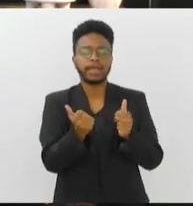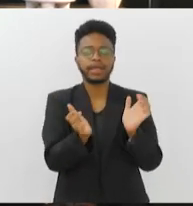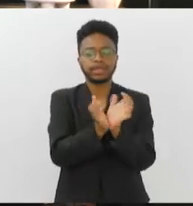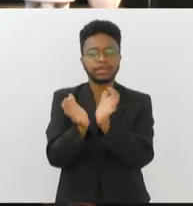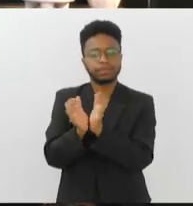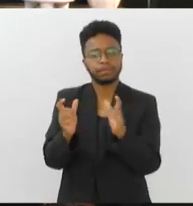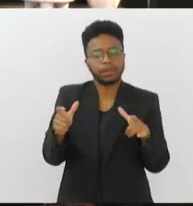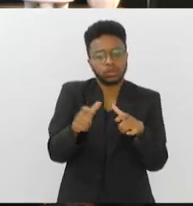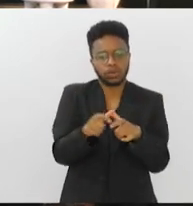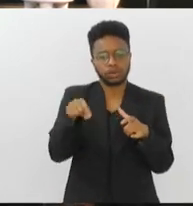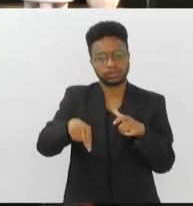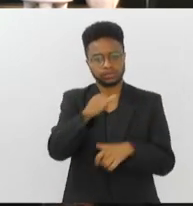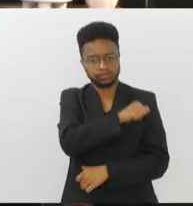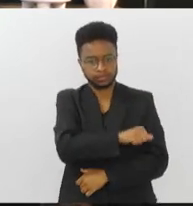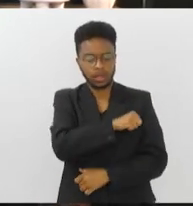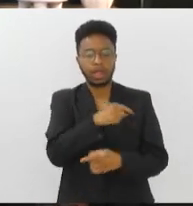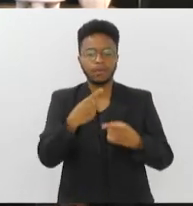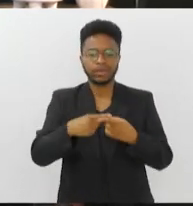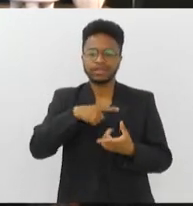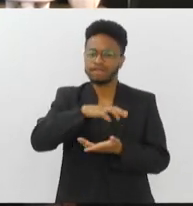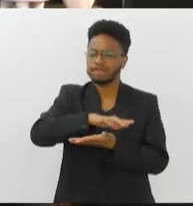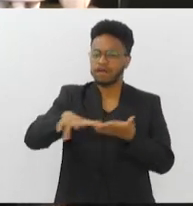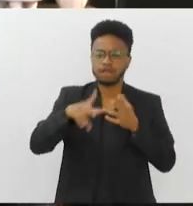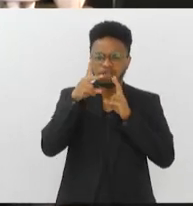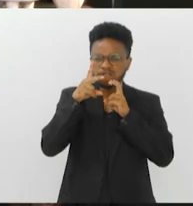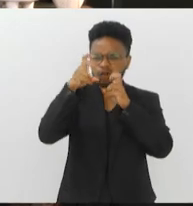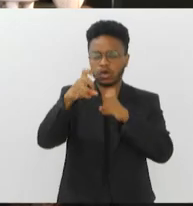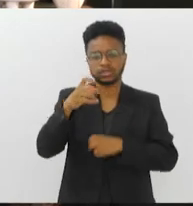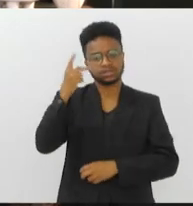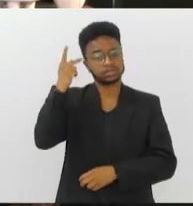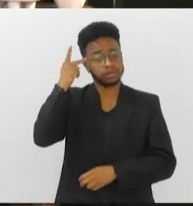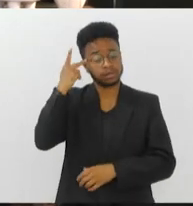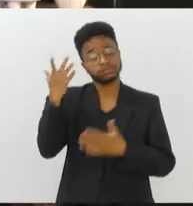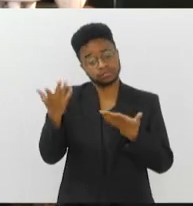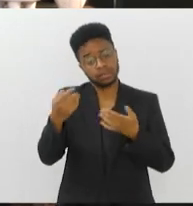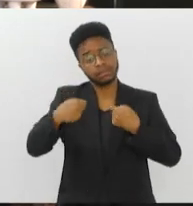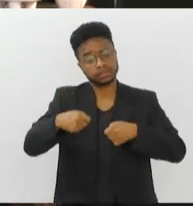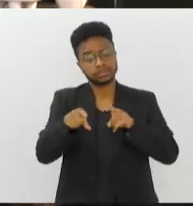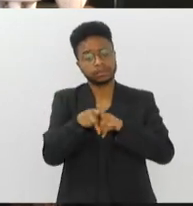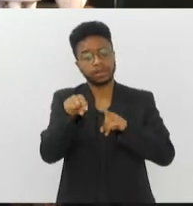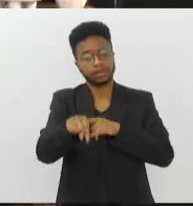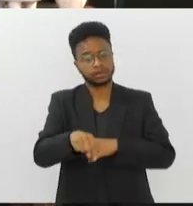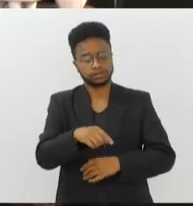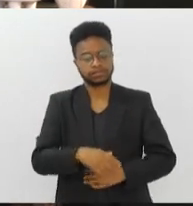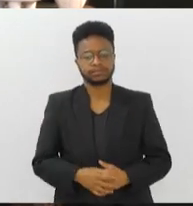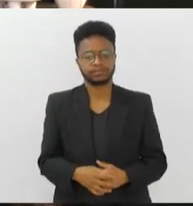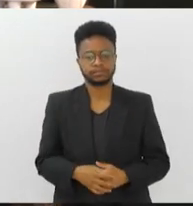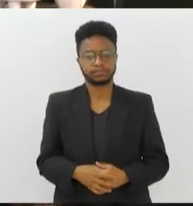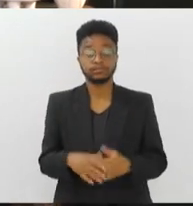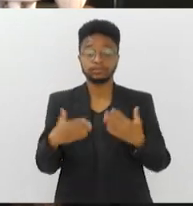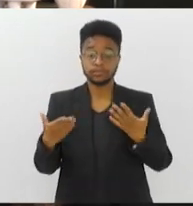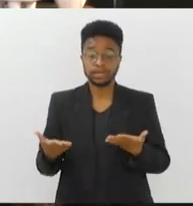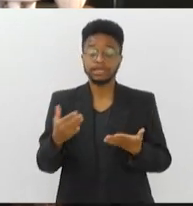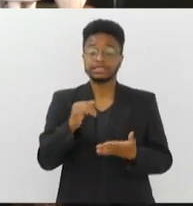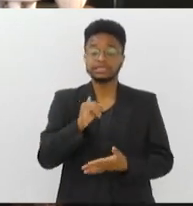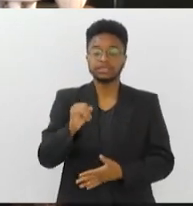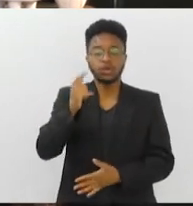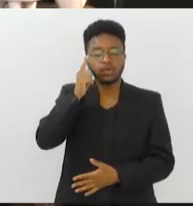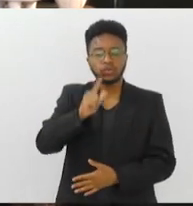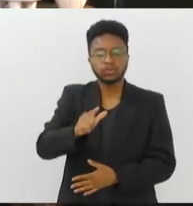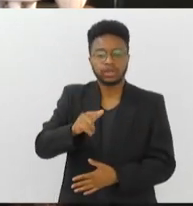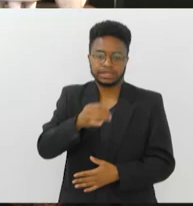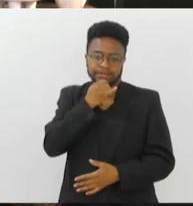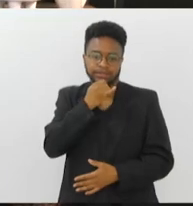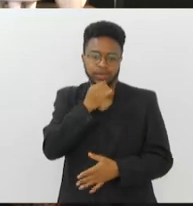Rio de Janeiro. Porque a gente vê hoje, né, a gente tem vários times fortes em São Paulo, e a precisa disso também aqui no Rio de Janeiro. Então, quanto mais, um